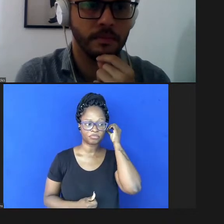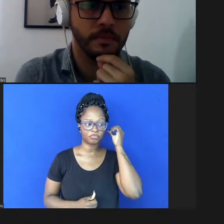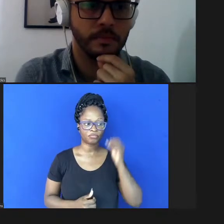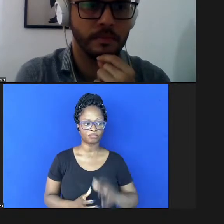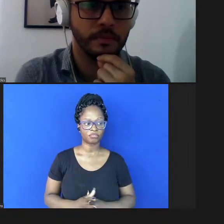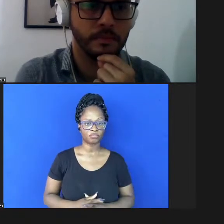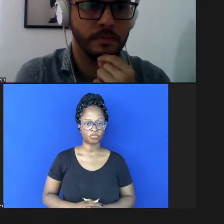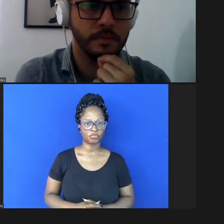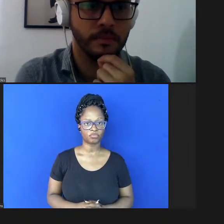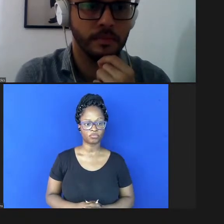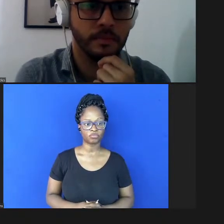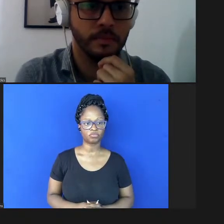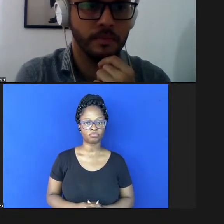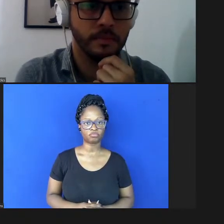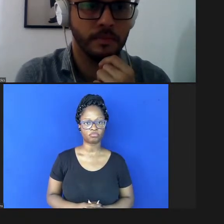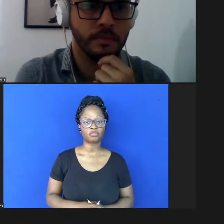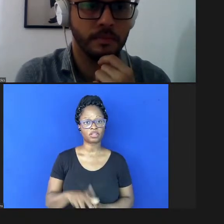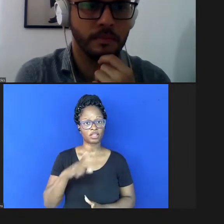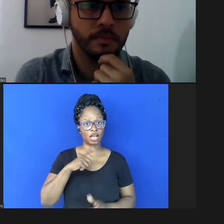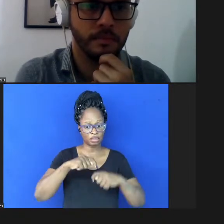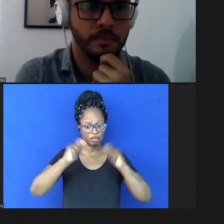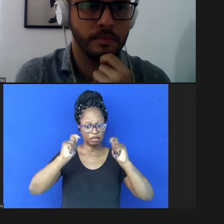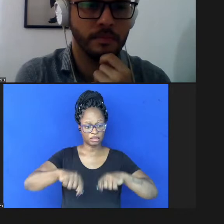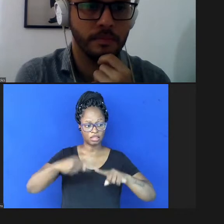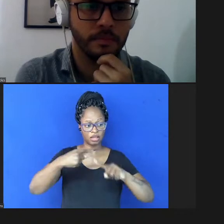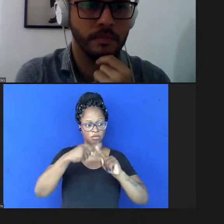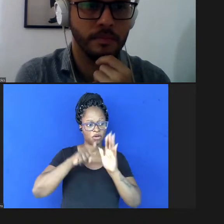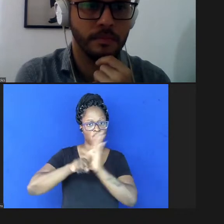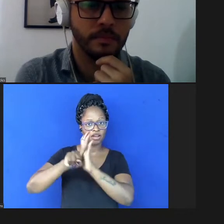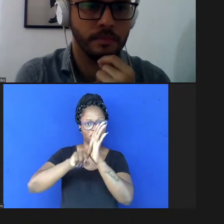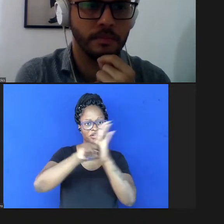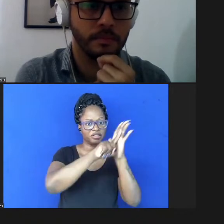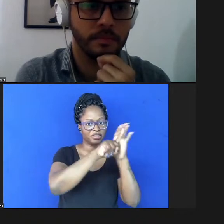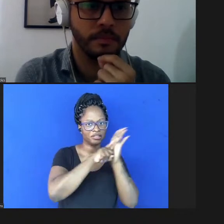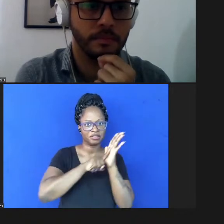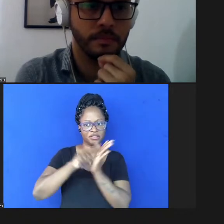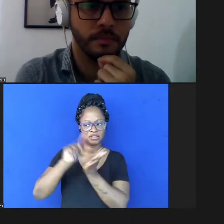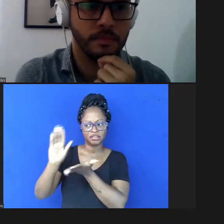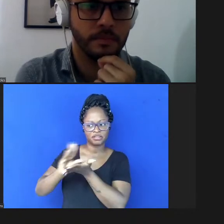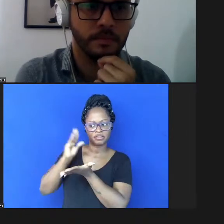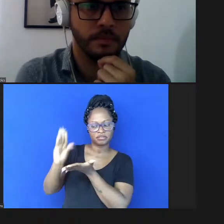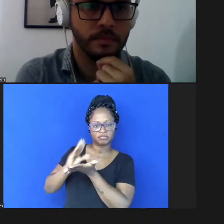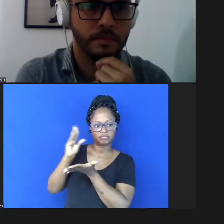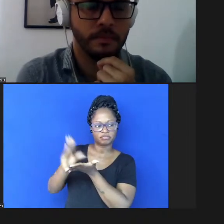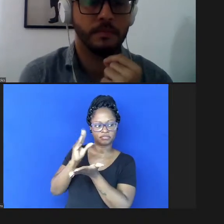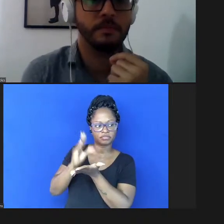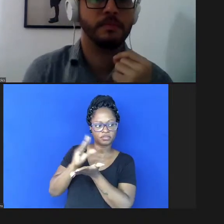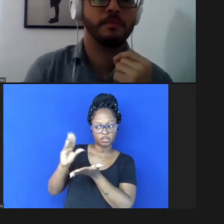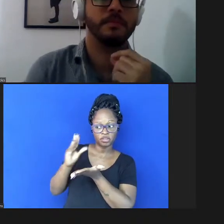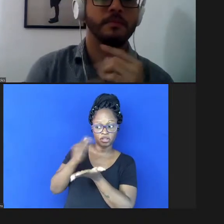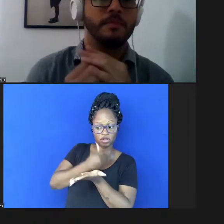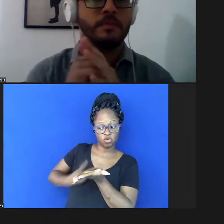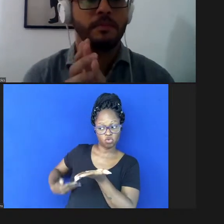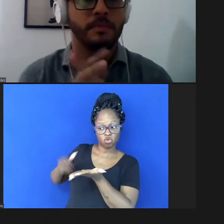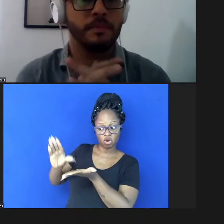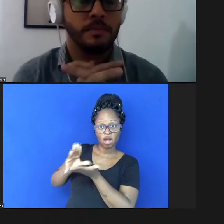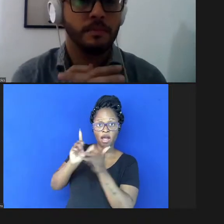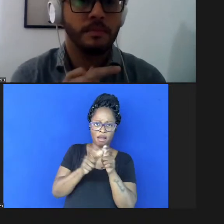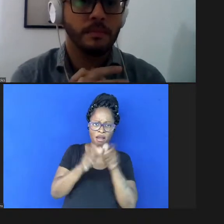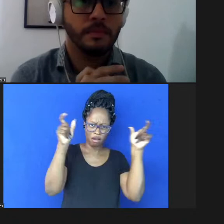elas são também compostas por pesquisas que são financiadas por recursos públicos na verdade a grande maioria